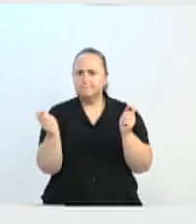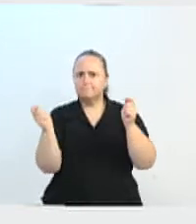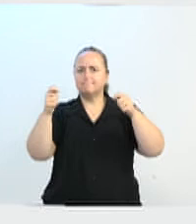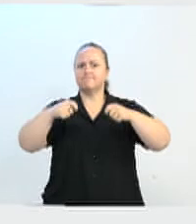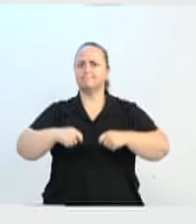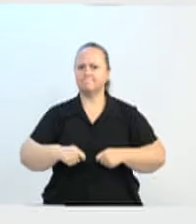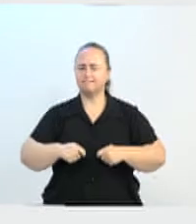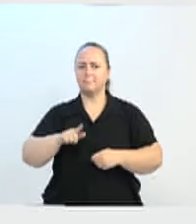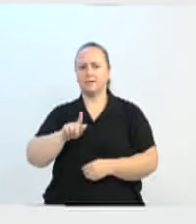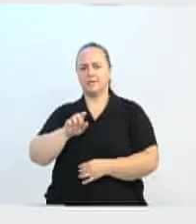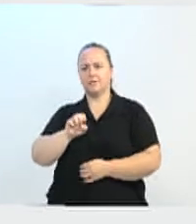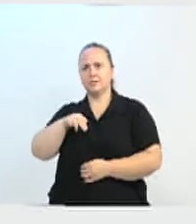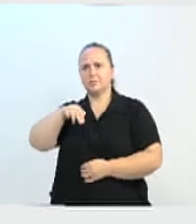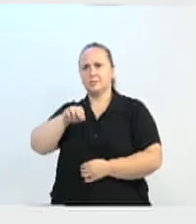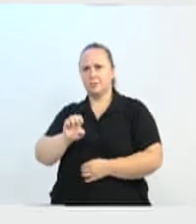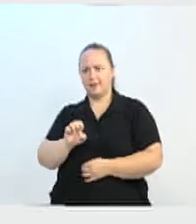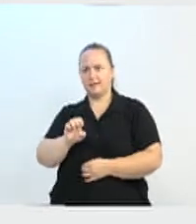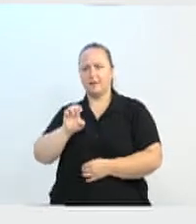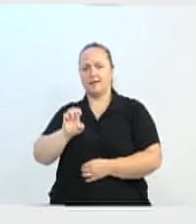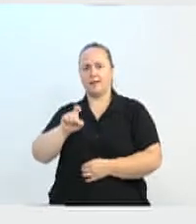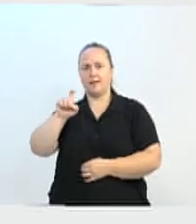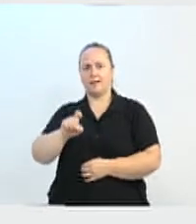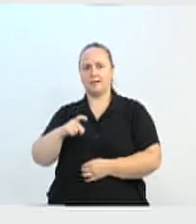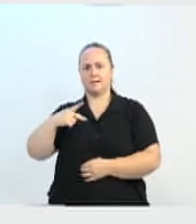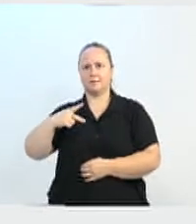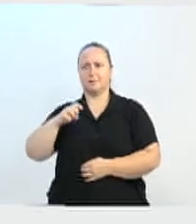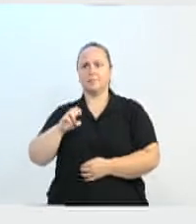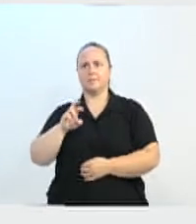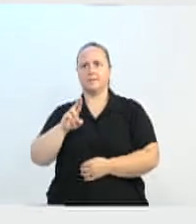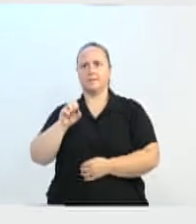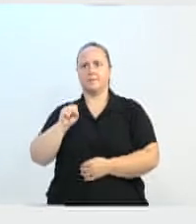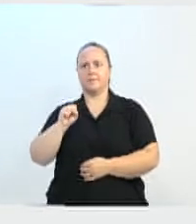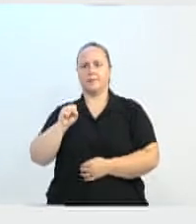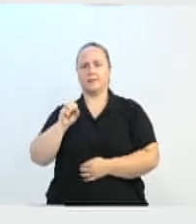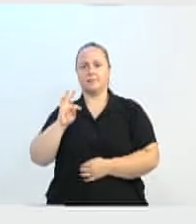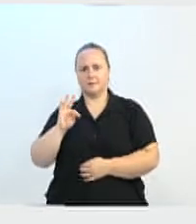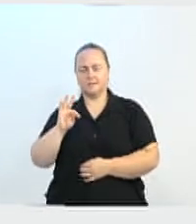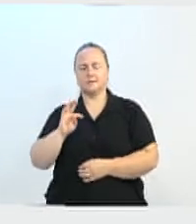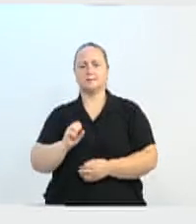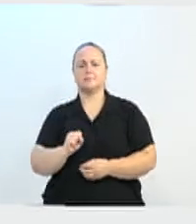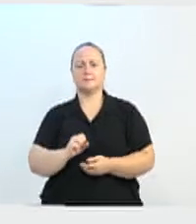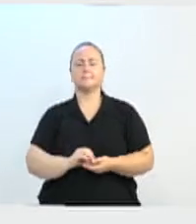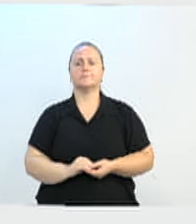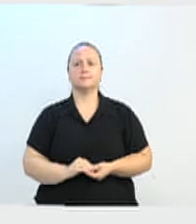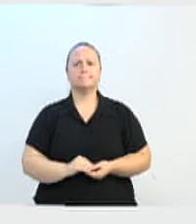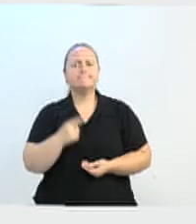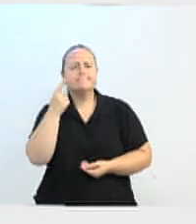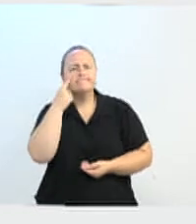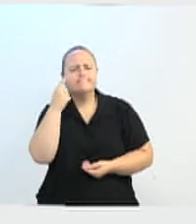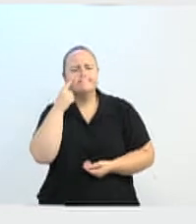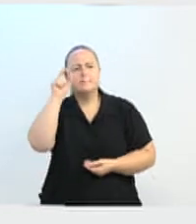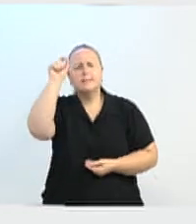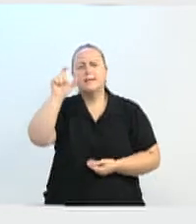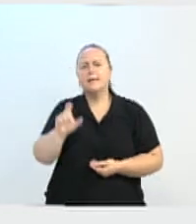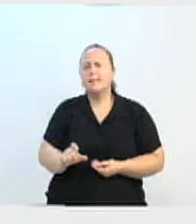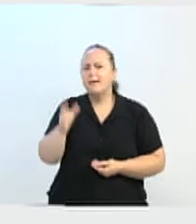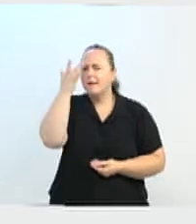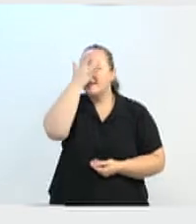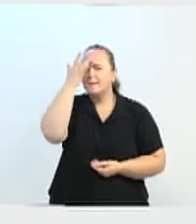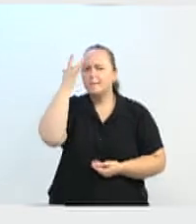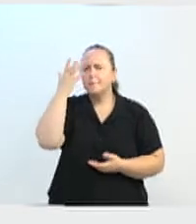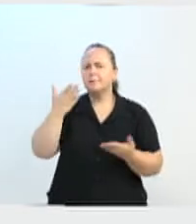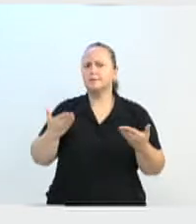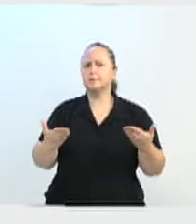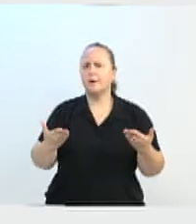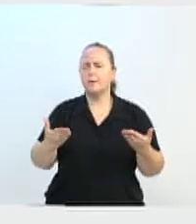é o Gene Experts. Para nós fazermos inovação, nós precisamos primeiro mapear quais são os especialistas, quem são as pessoas que